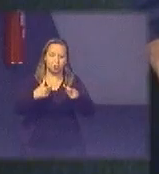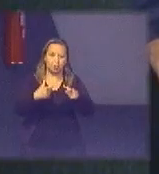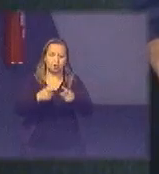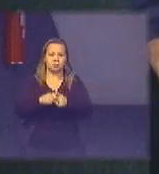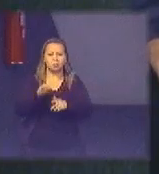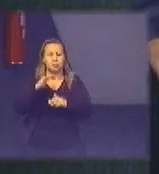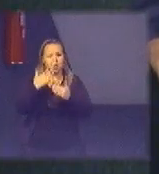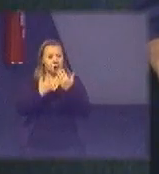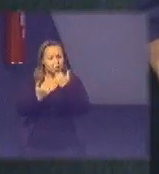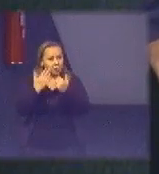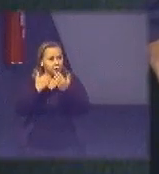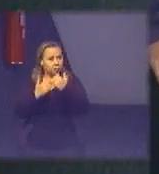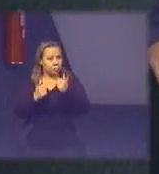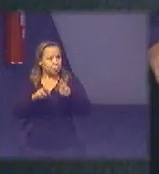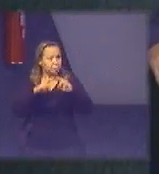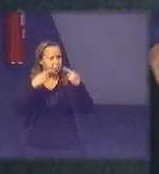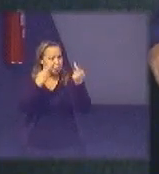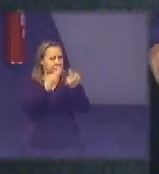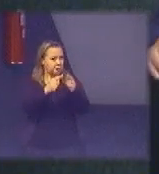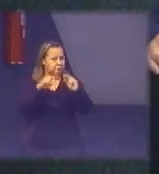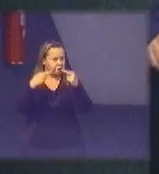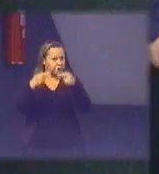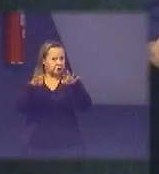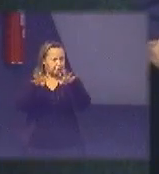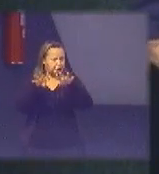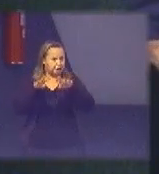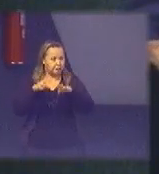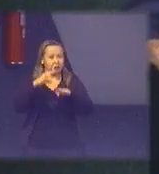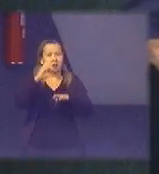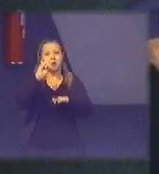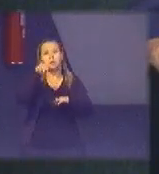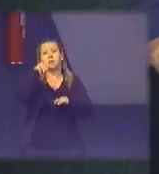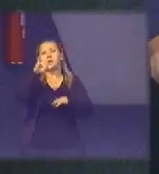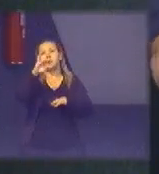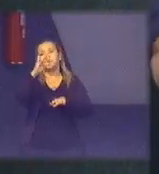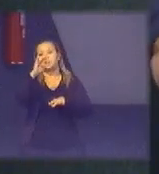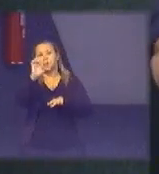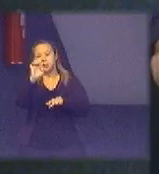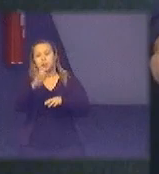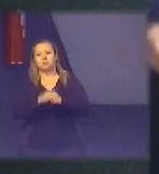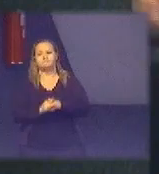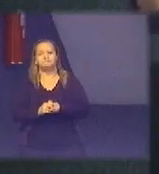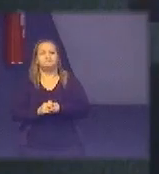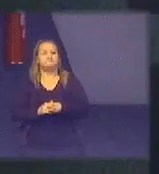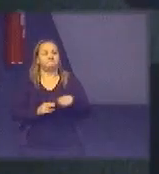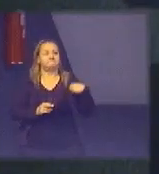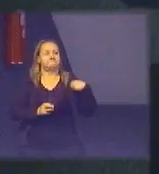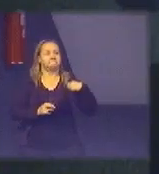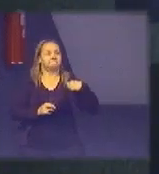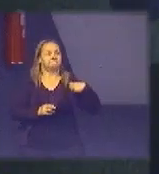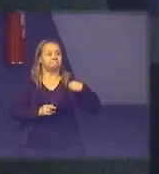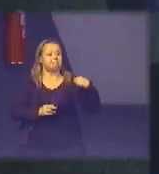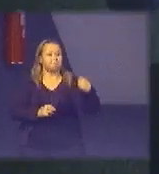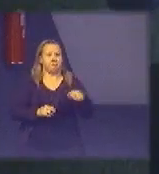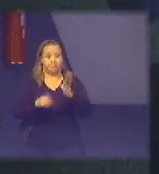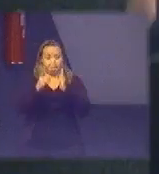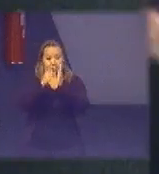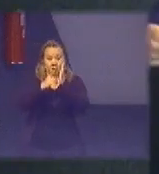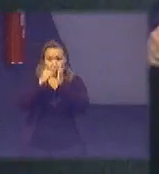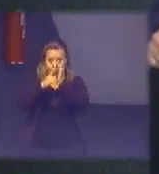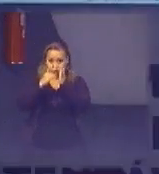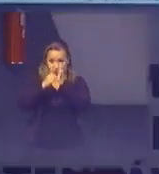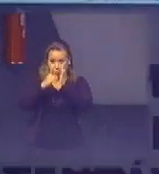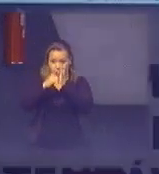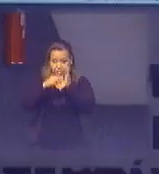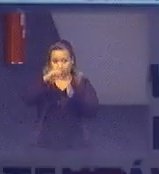agora que eu tô muito de comitê né que esse negócio me chamou eu acerto parte do comitê eu falei tá bom e aí olha só é um decreto é esse